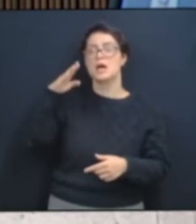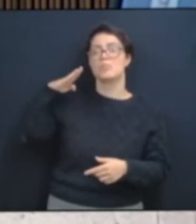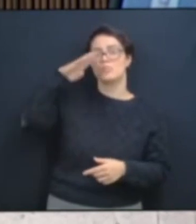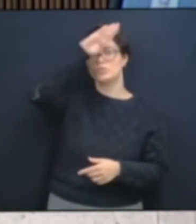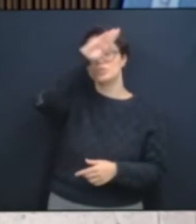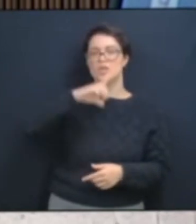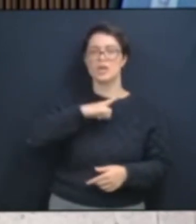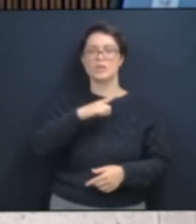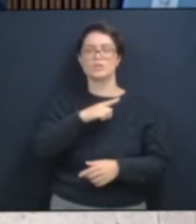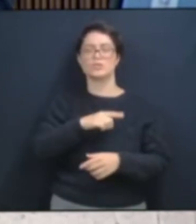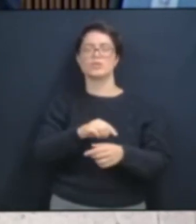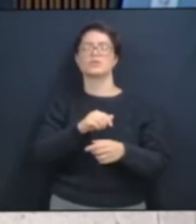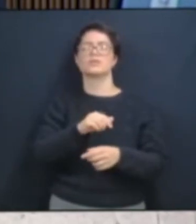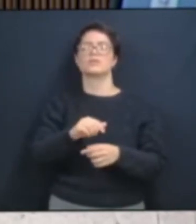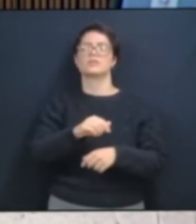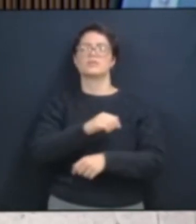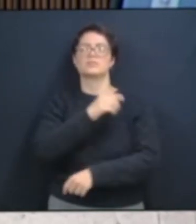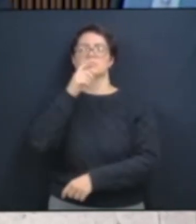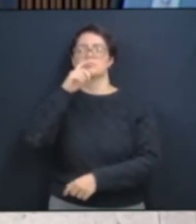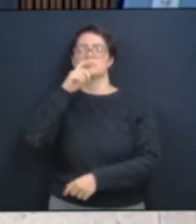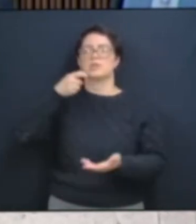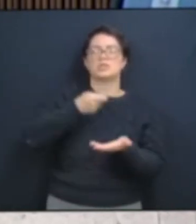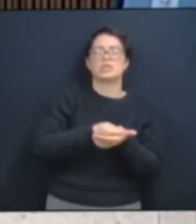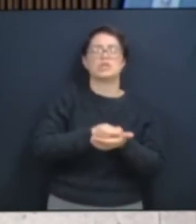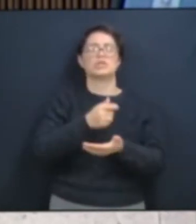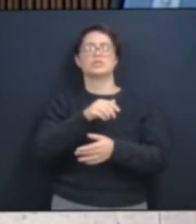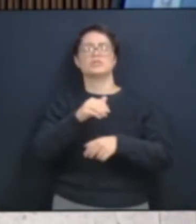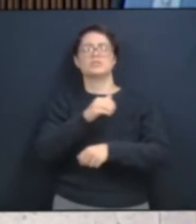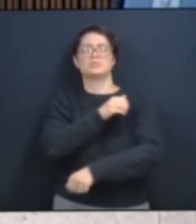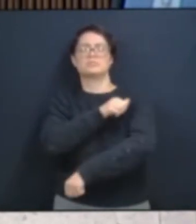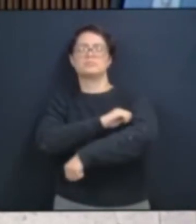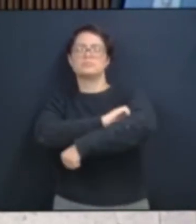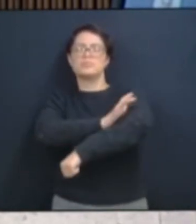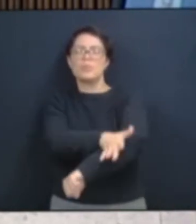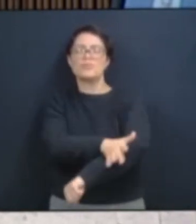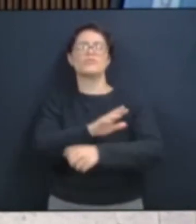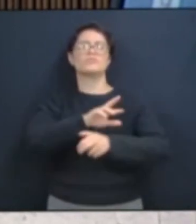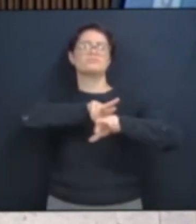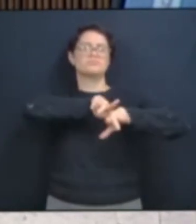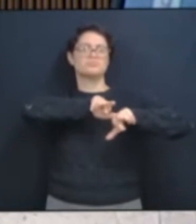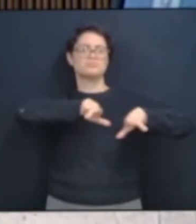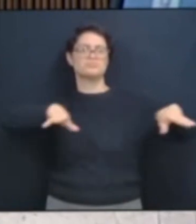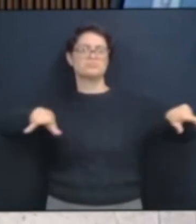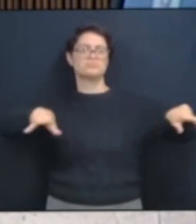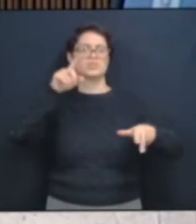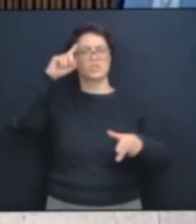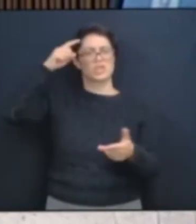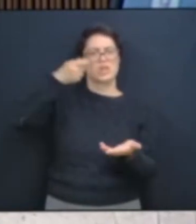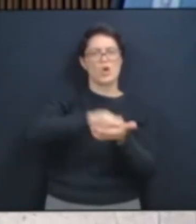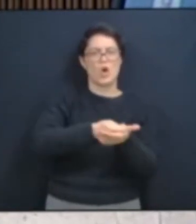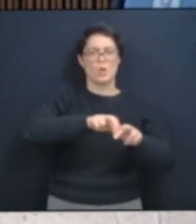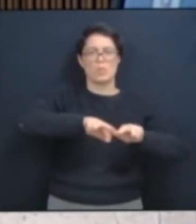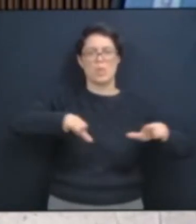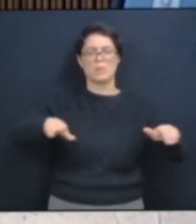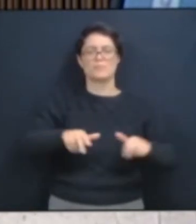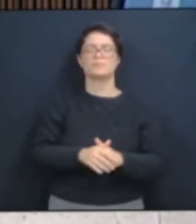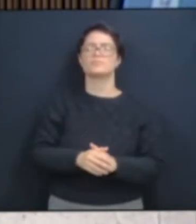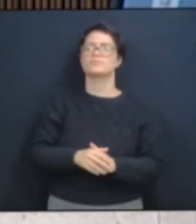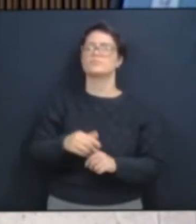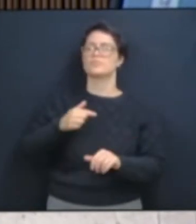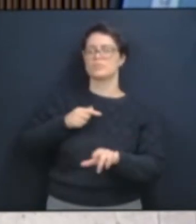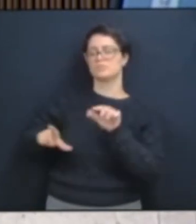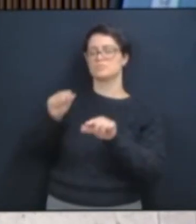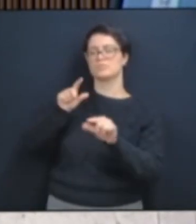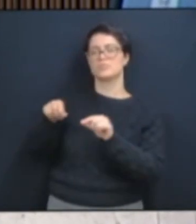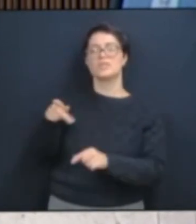racista, machista ou ditador. Eu rapidamente procurei alguns. Fala, eu fui num